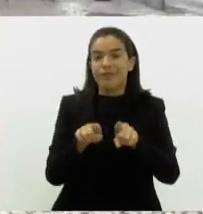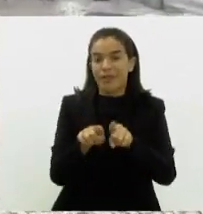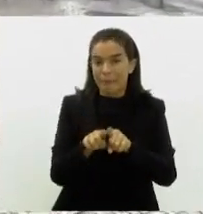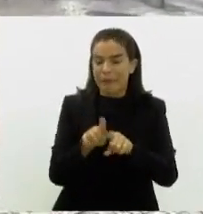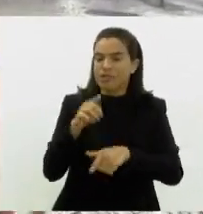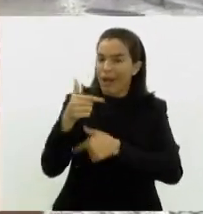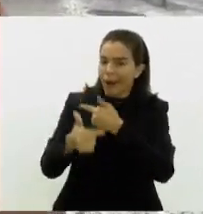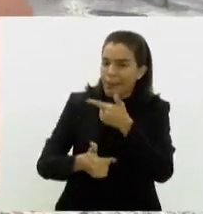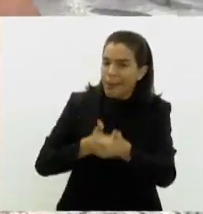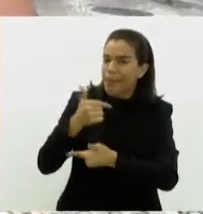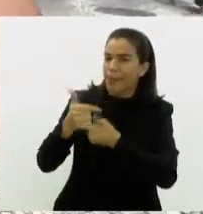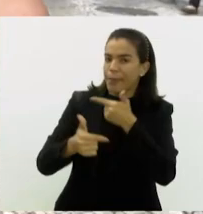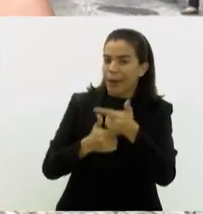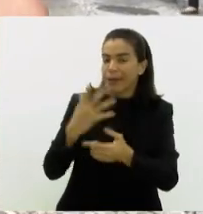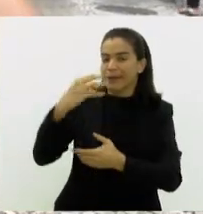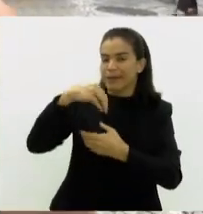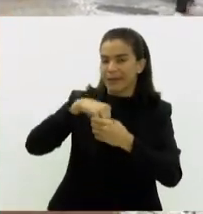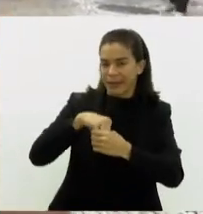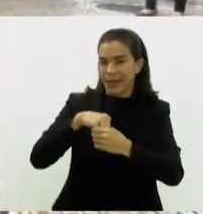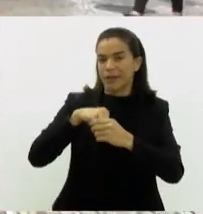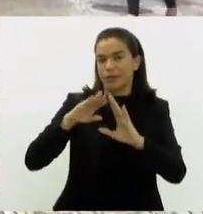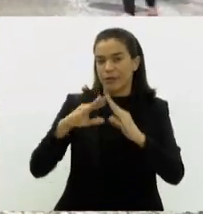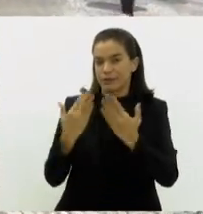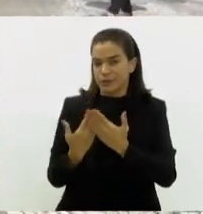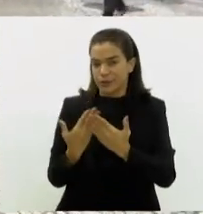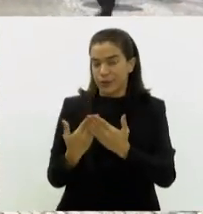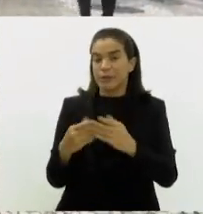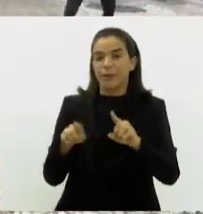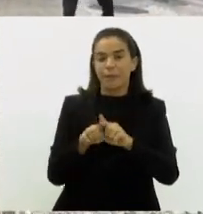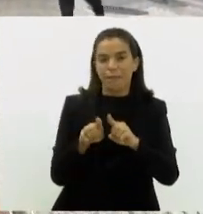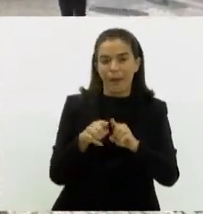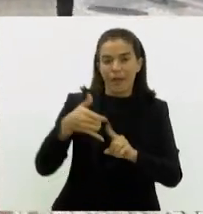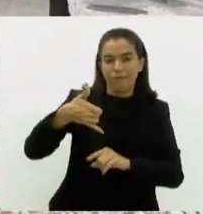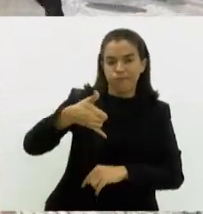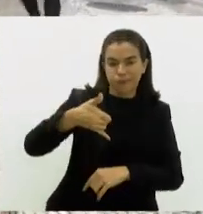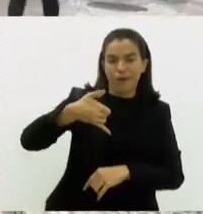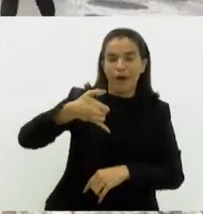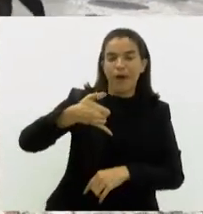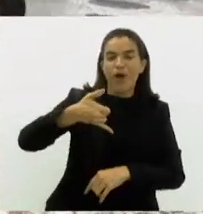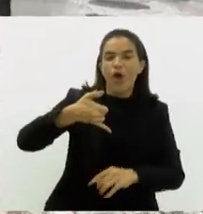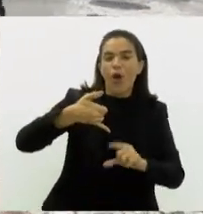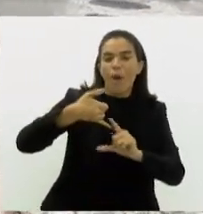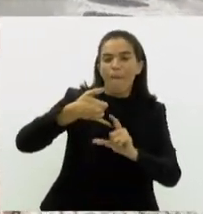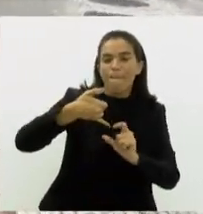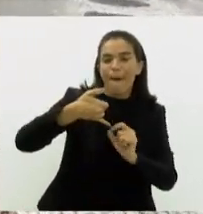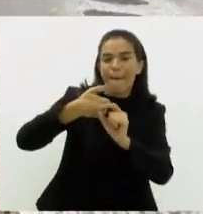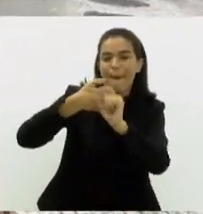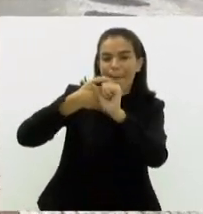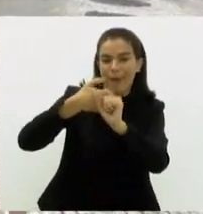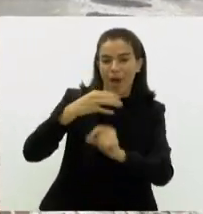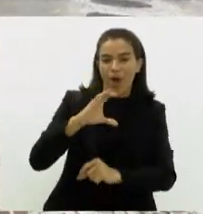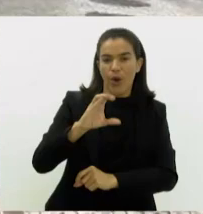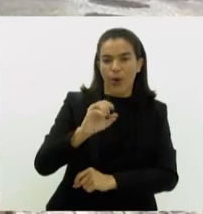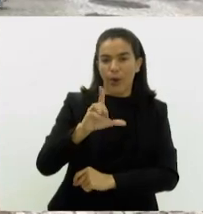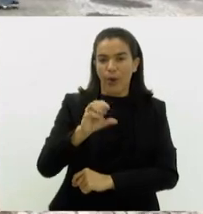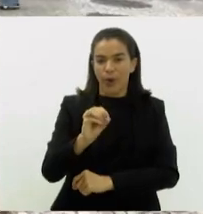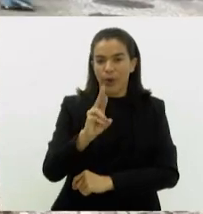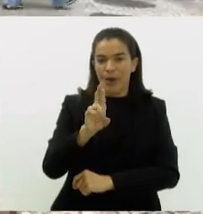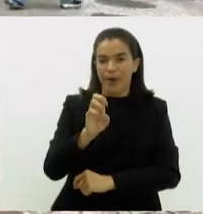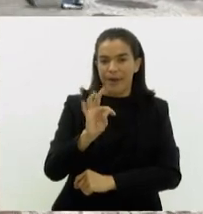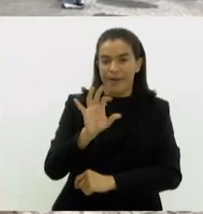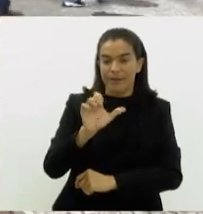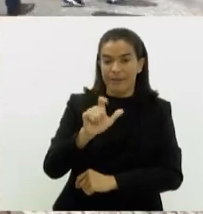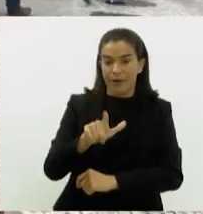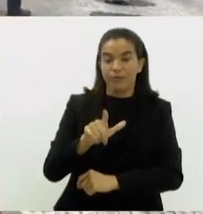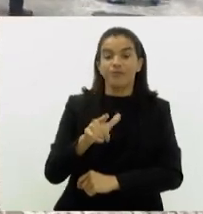gente vem trabalhando na escola, e o câncer coloretal. Então essa palestra que a gente vai ter no dia 26 de